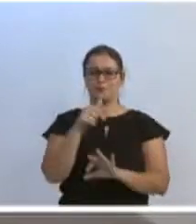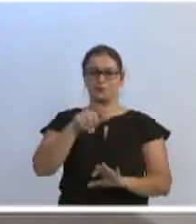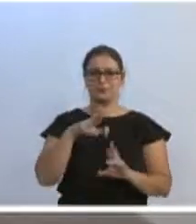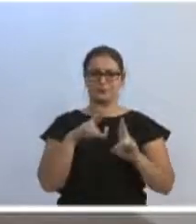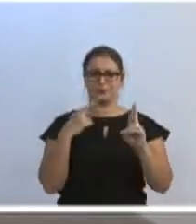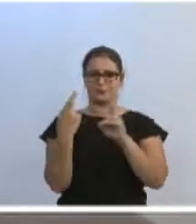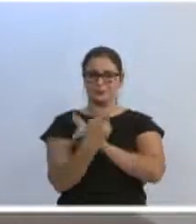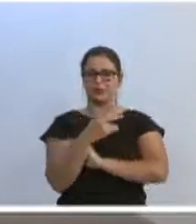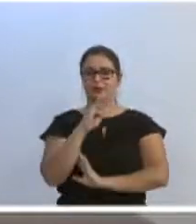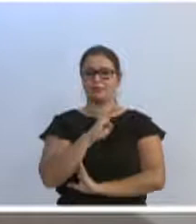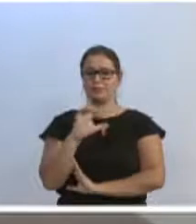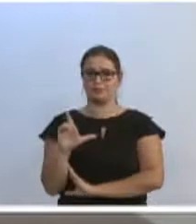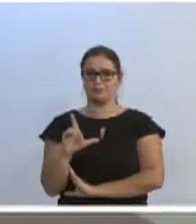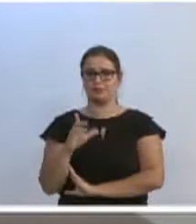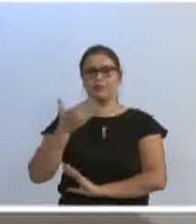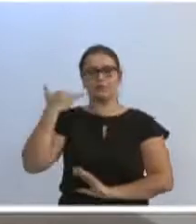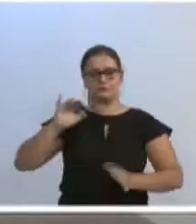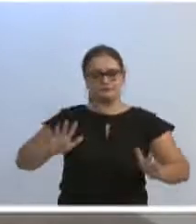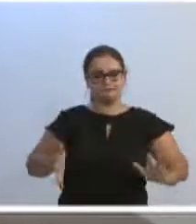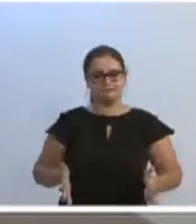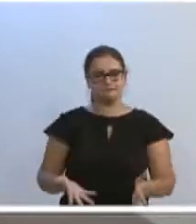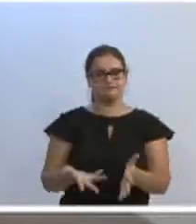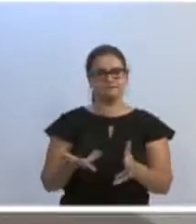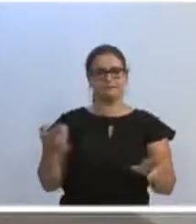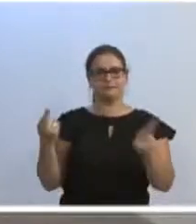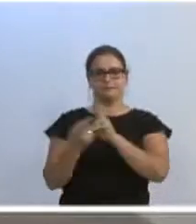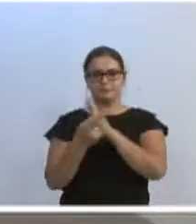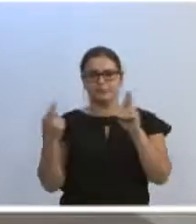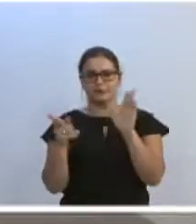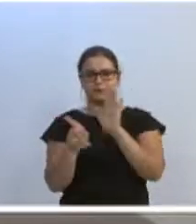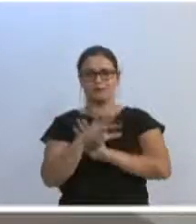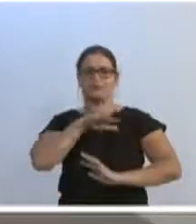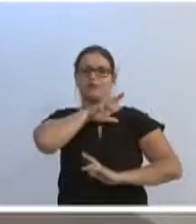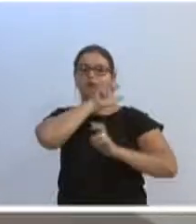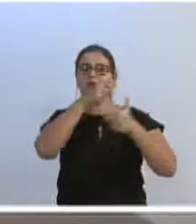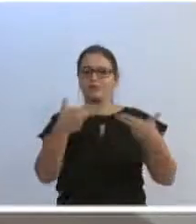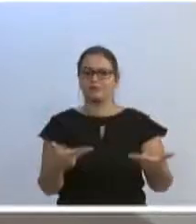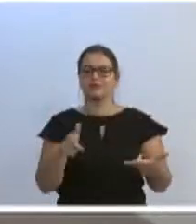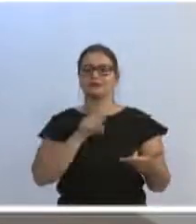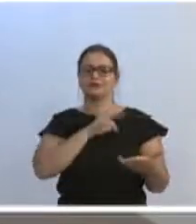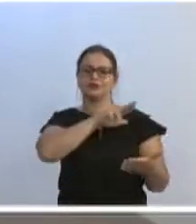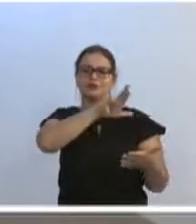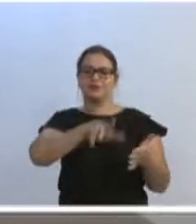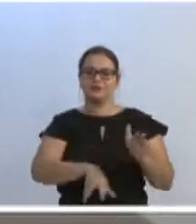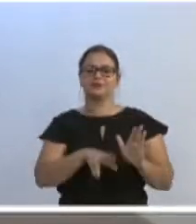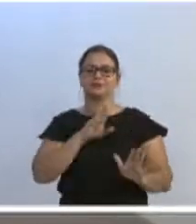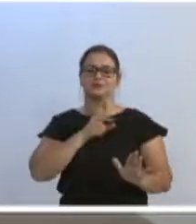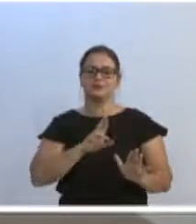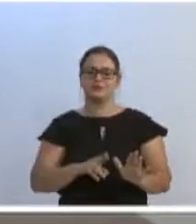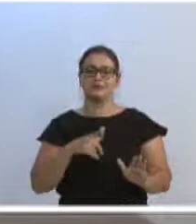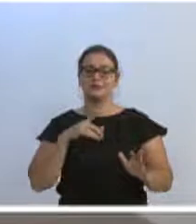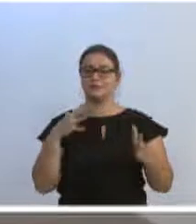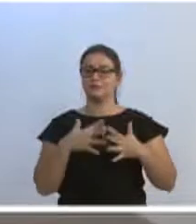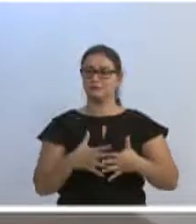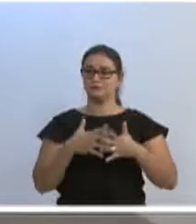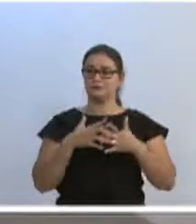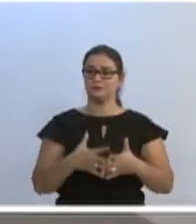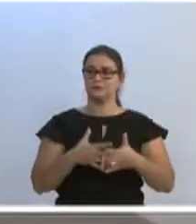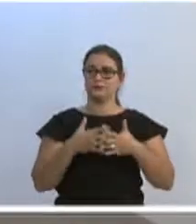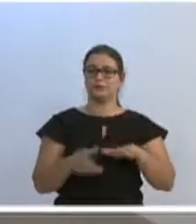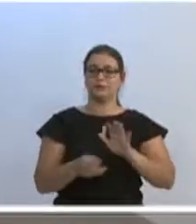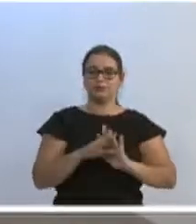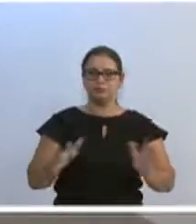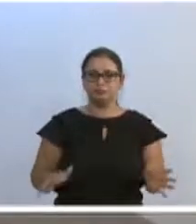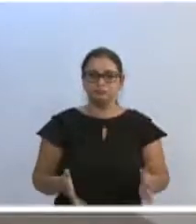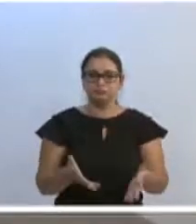cidade, uma vez que os estímulos colocados em relação a esses animais, existem vários relatos complicados em relação aos estímulos,